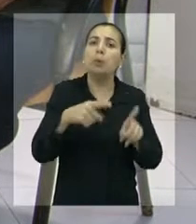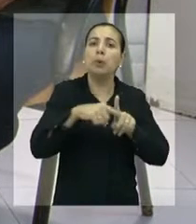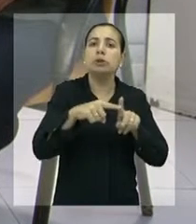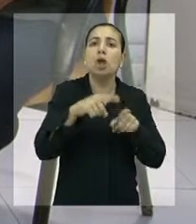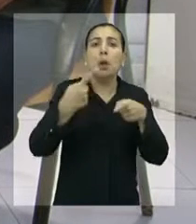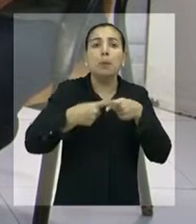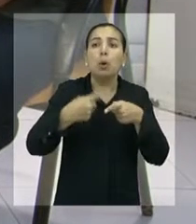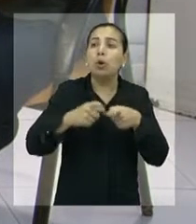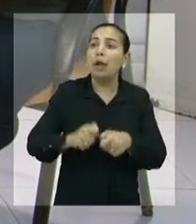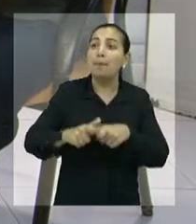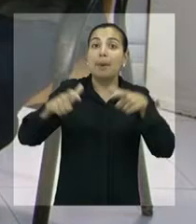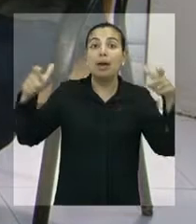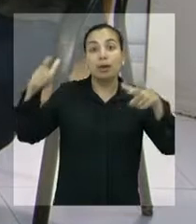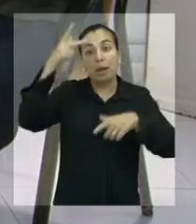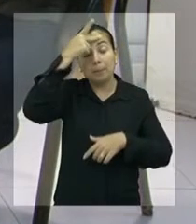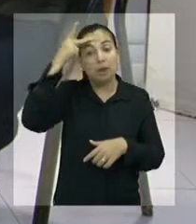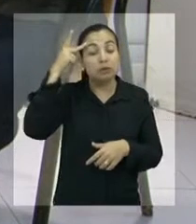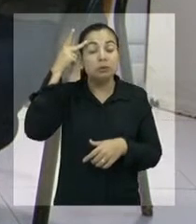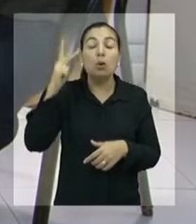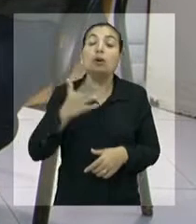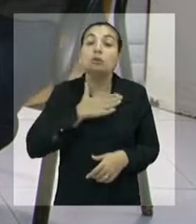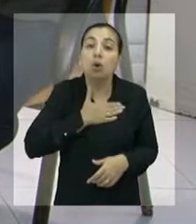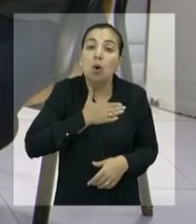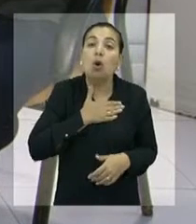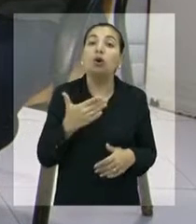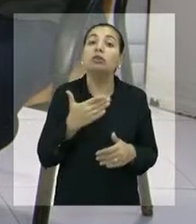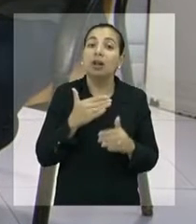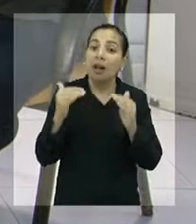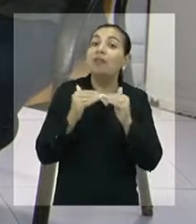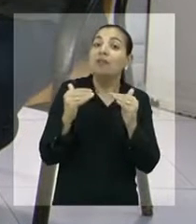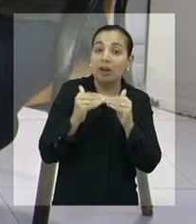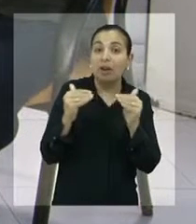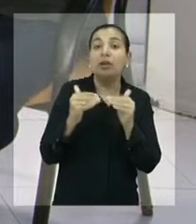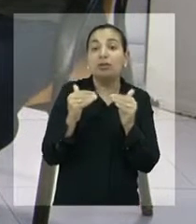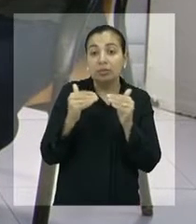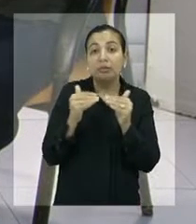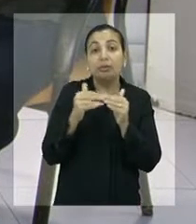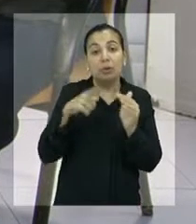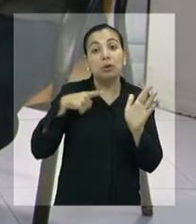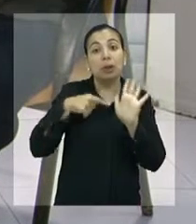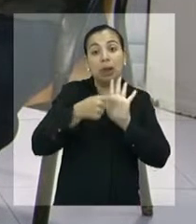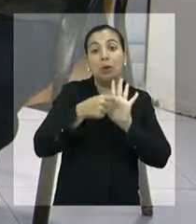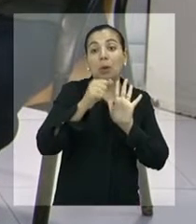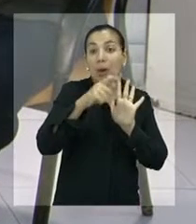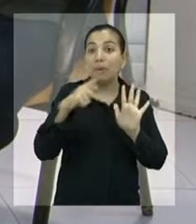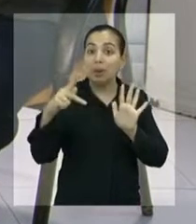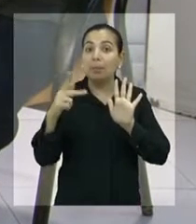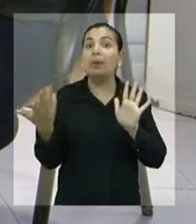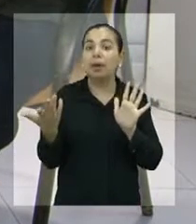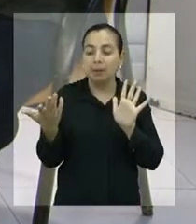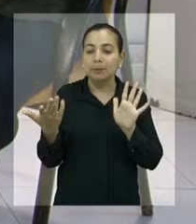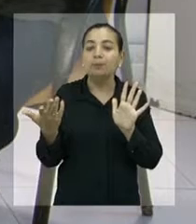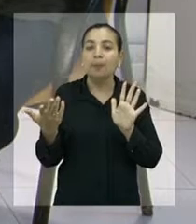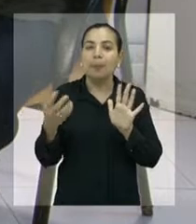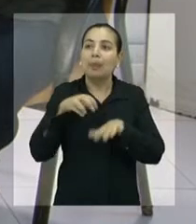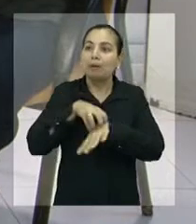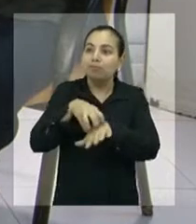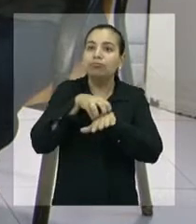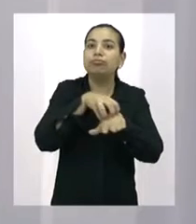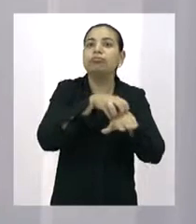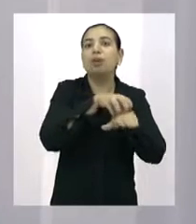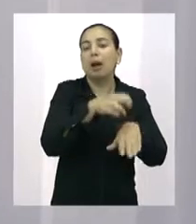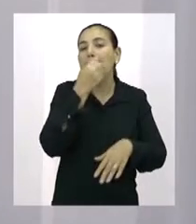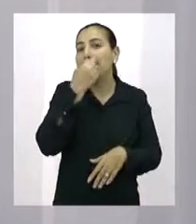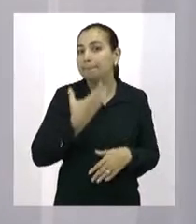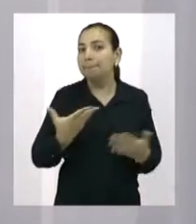em Fortaleza é a favor. E se você for observar, for estender para o país, em todas as cidades,